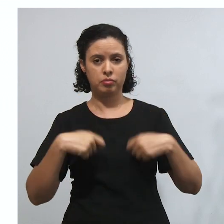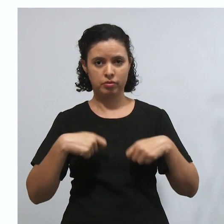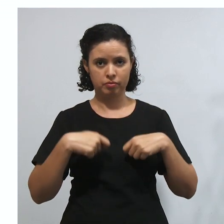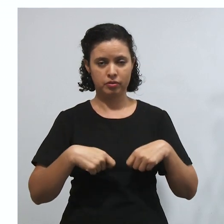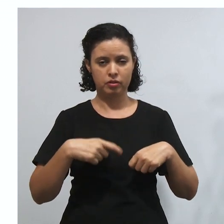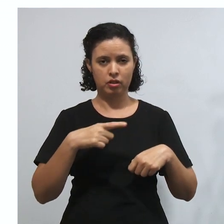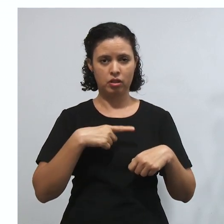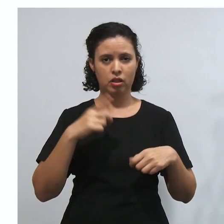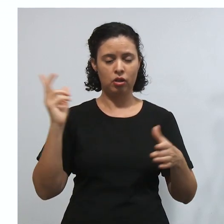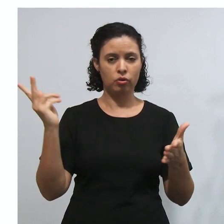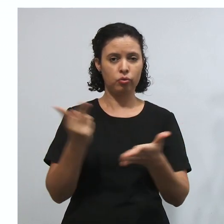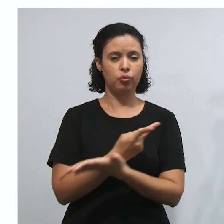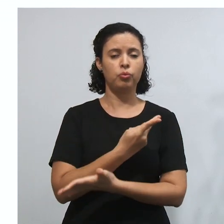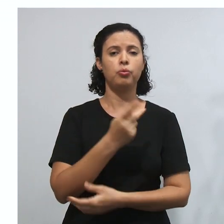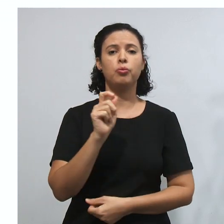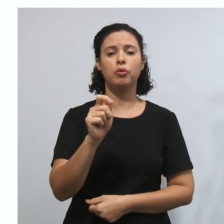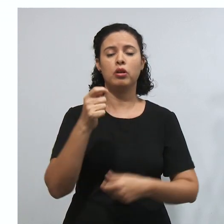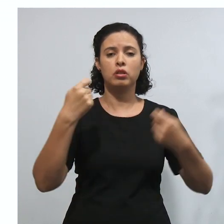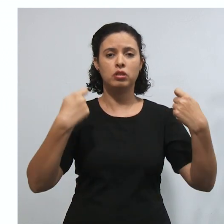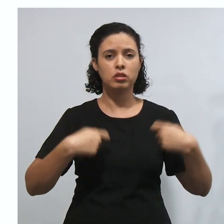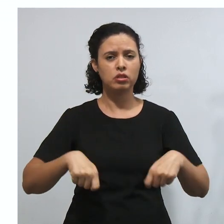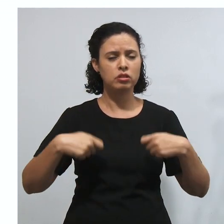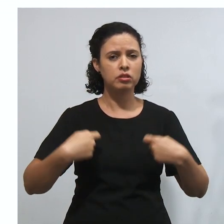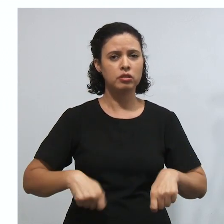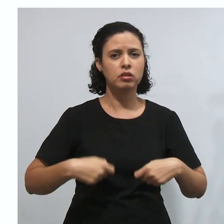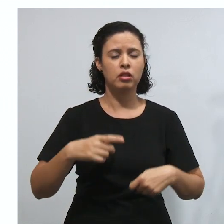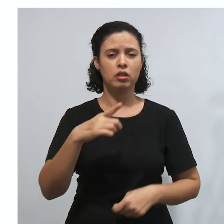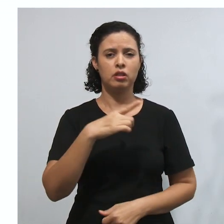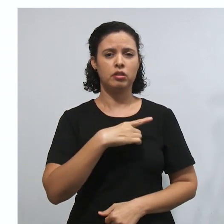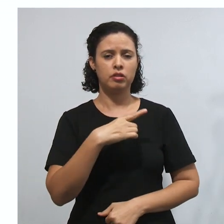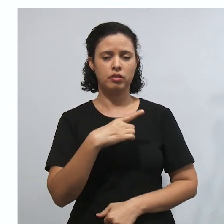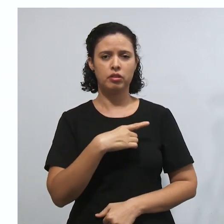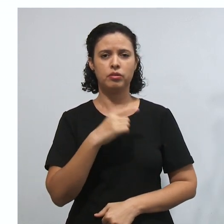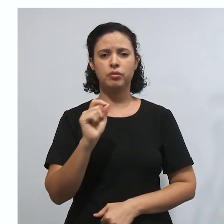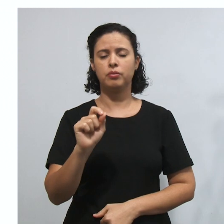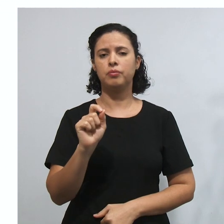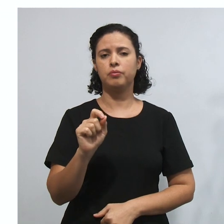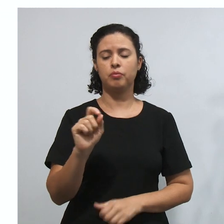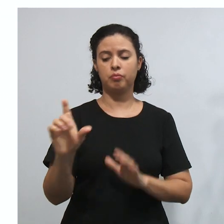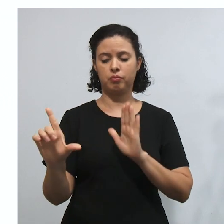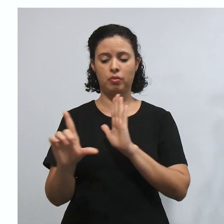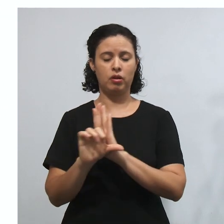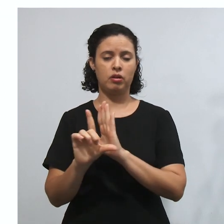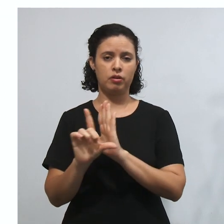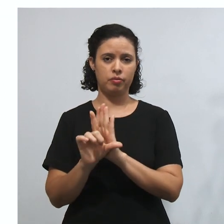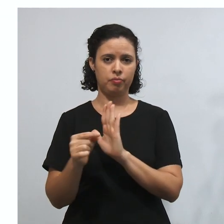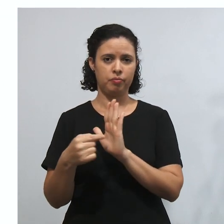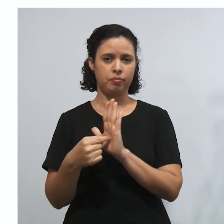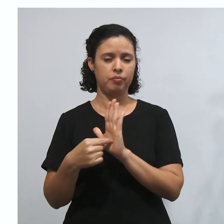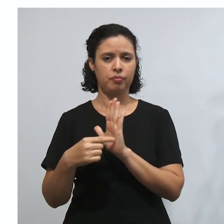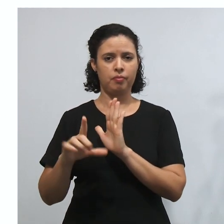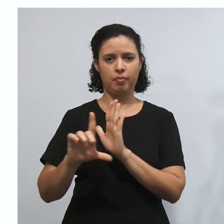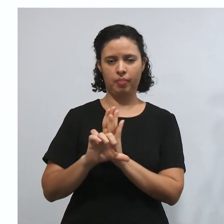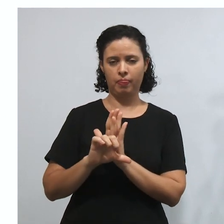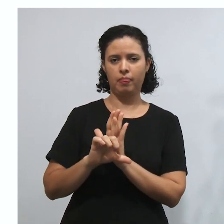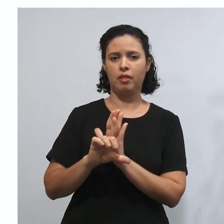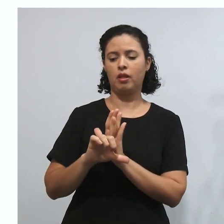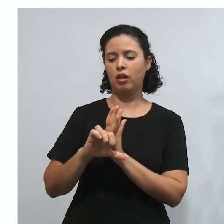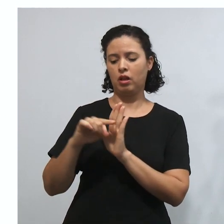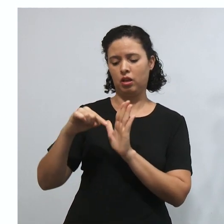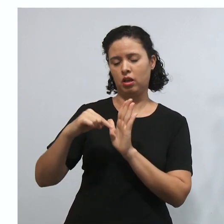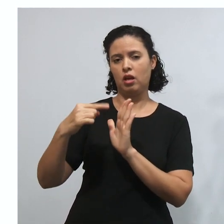Surge o quê? Surge a necessidade de ter, de uma lei, ter que ser